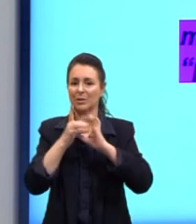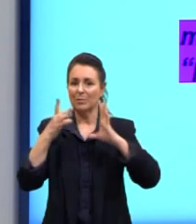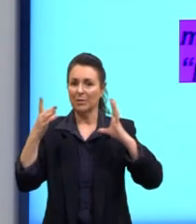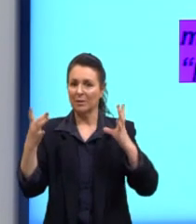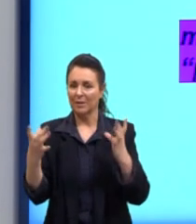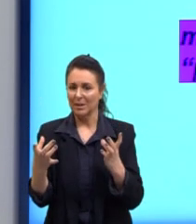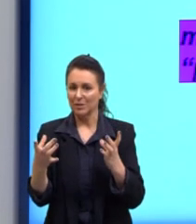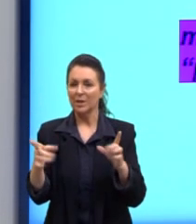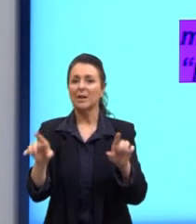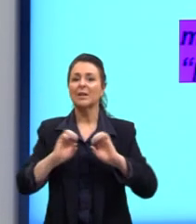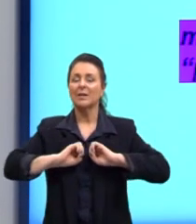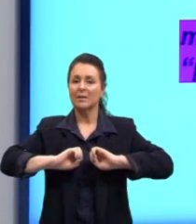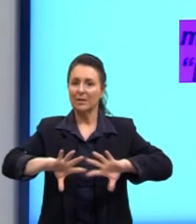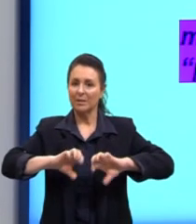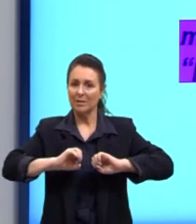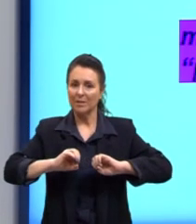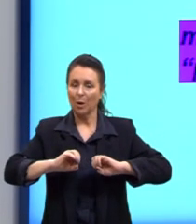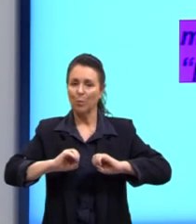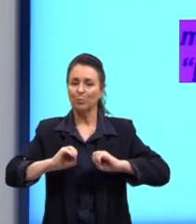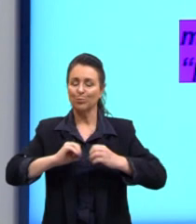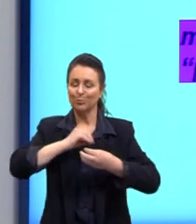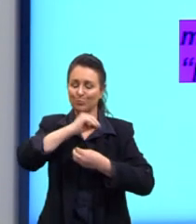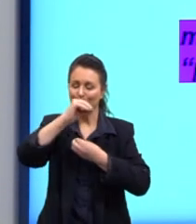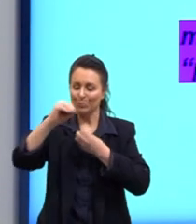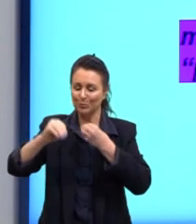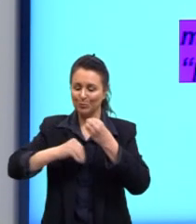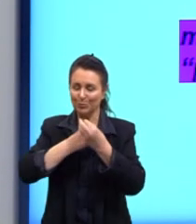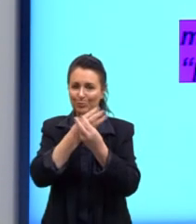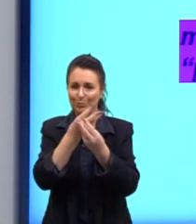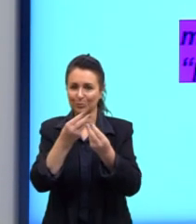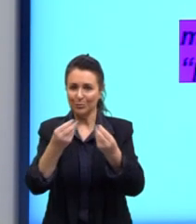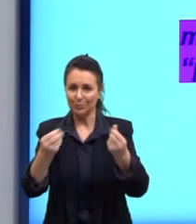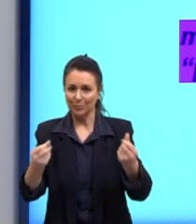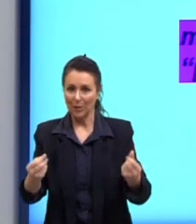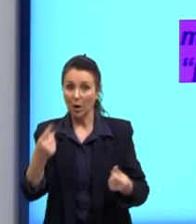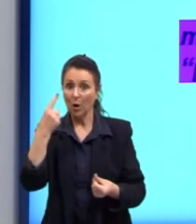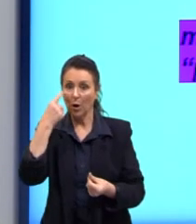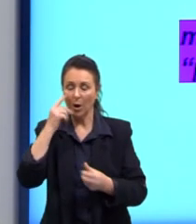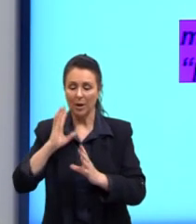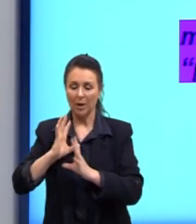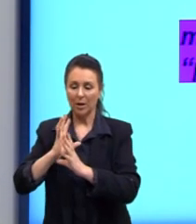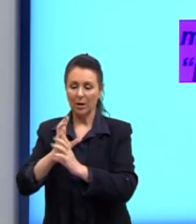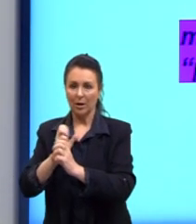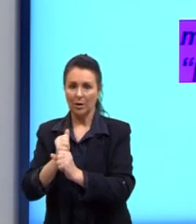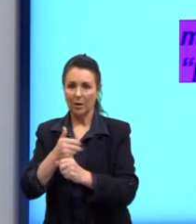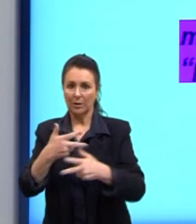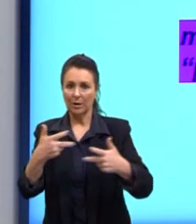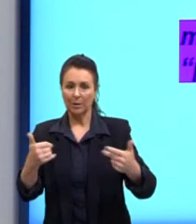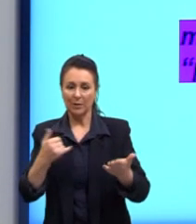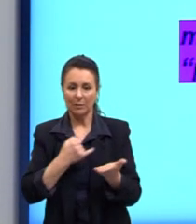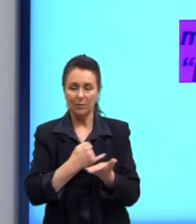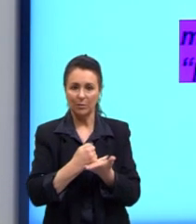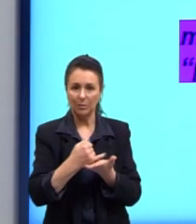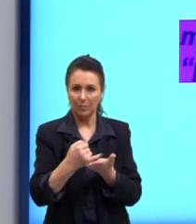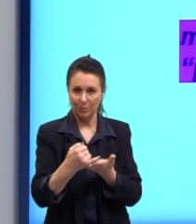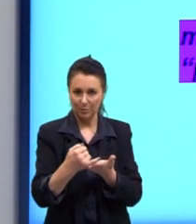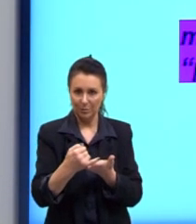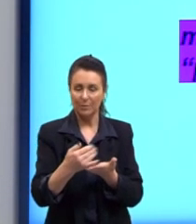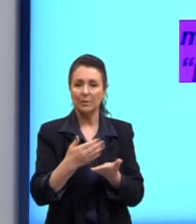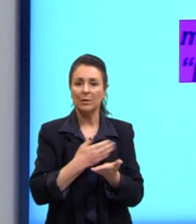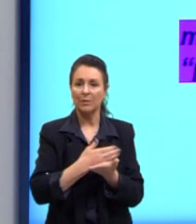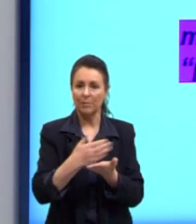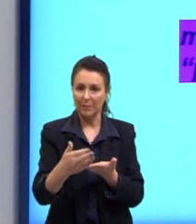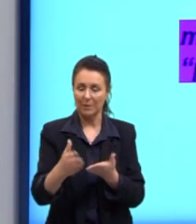educacionalmente homogênea. Reparem nessa conclusão, tem lá um elemento que introduz a conclusão, portanto,